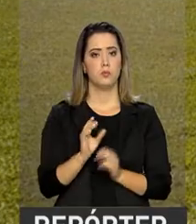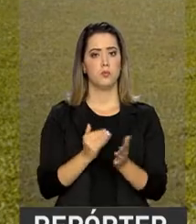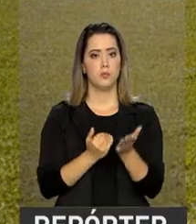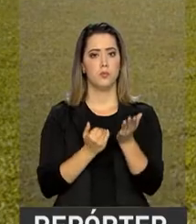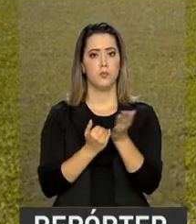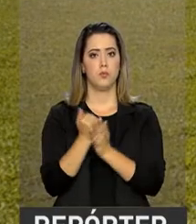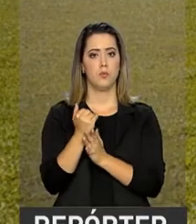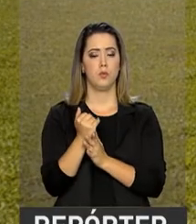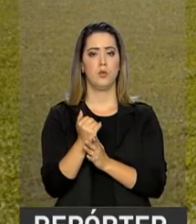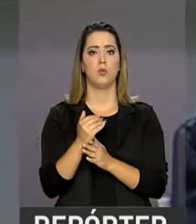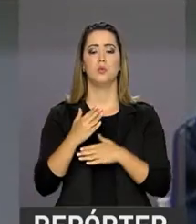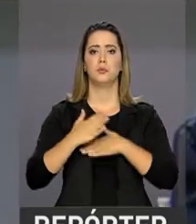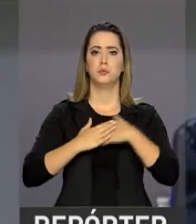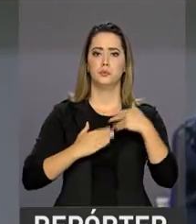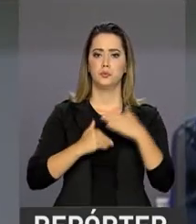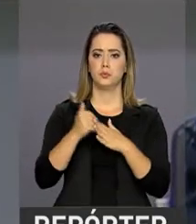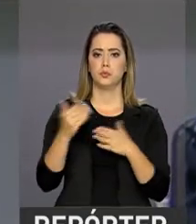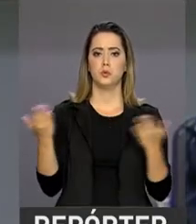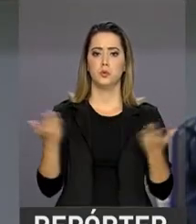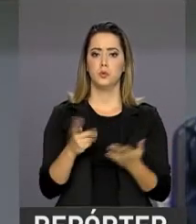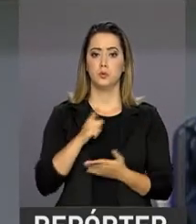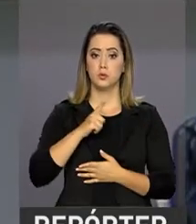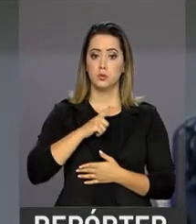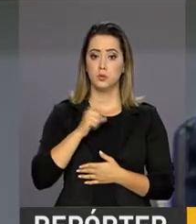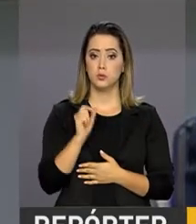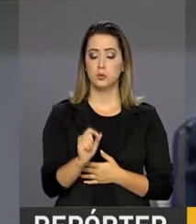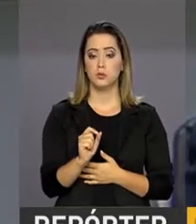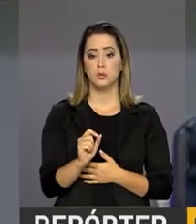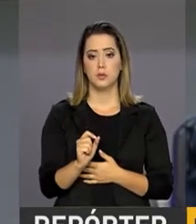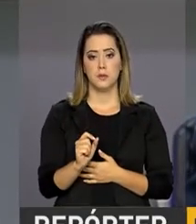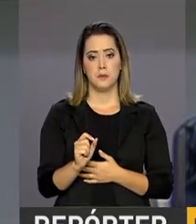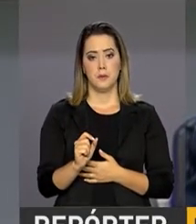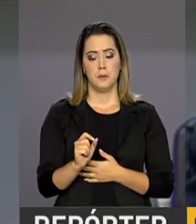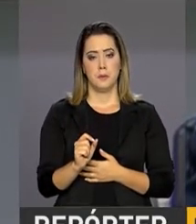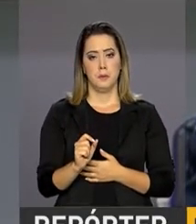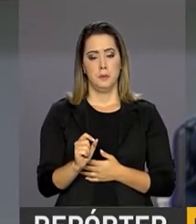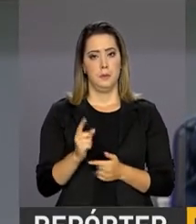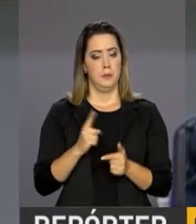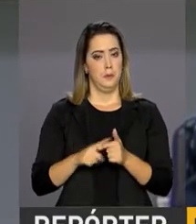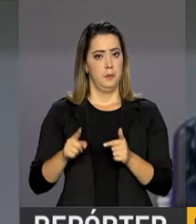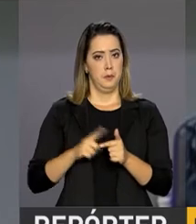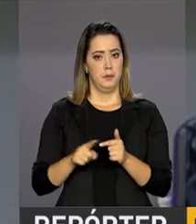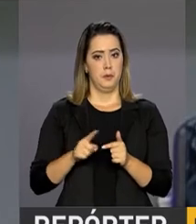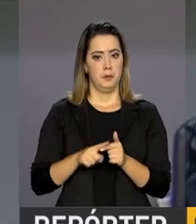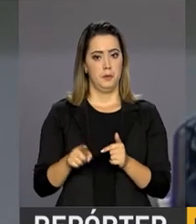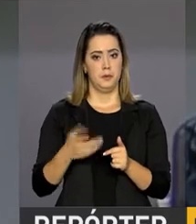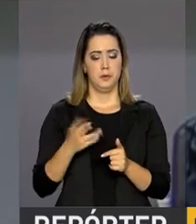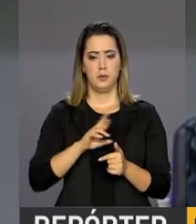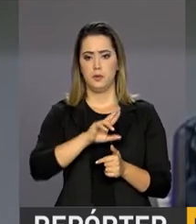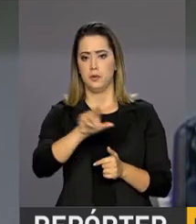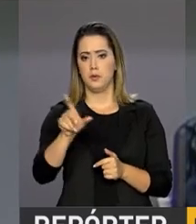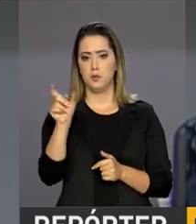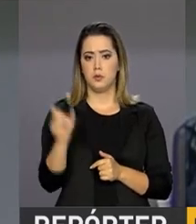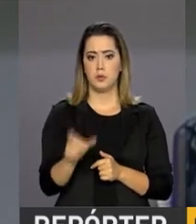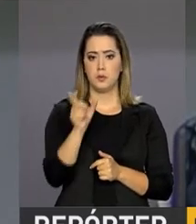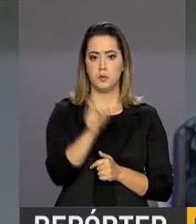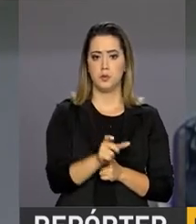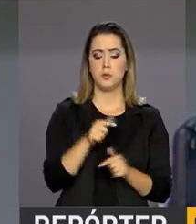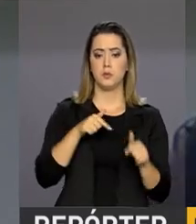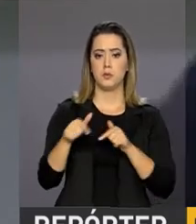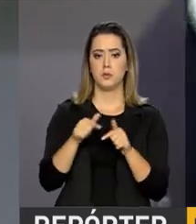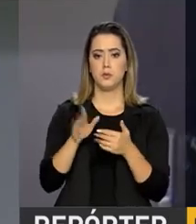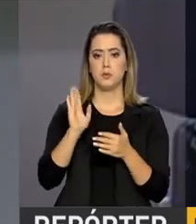começo da carreira. Hoje nós temos uma situação em que a imensa maioria dos servidores